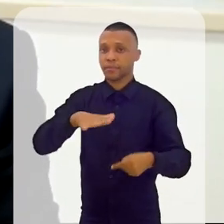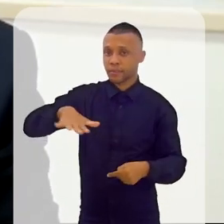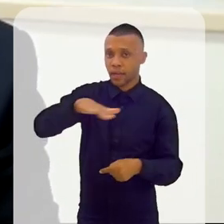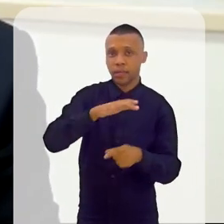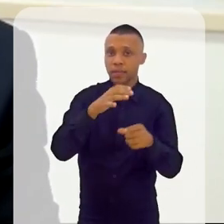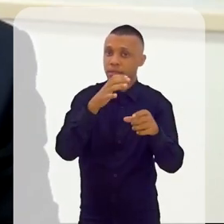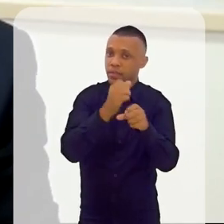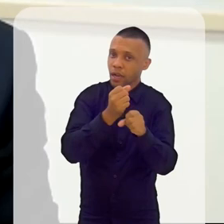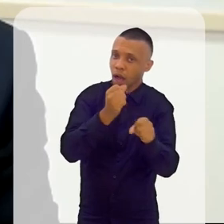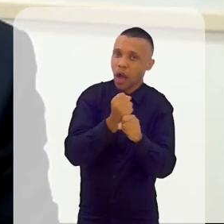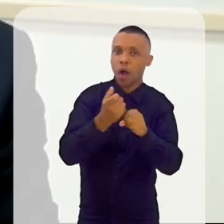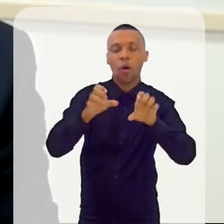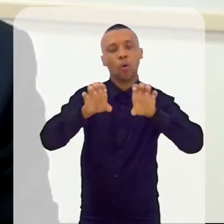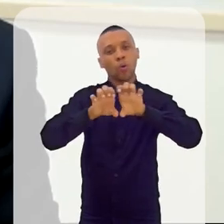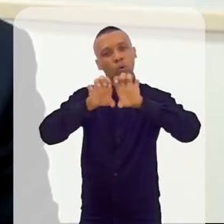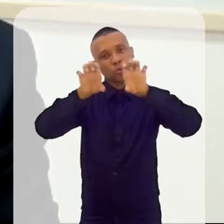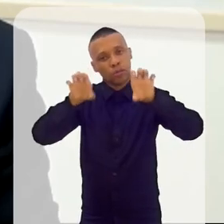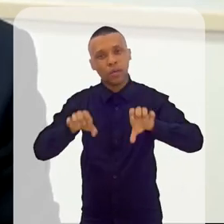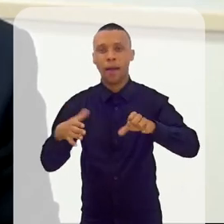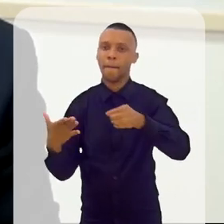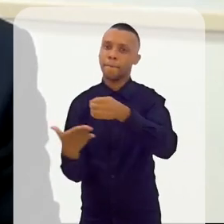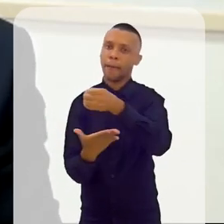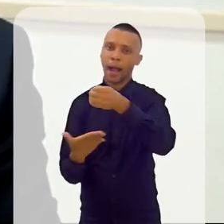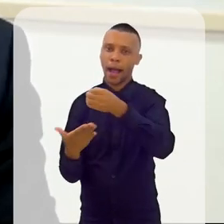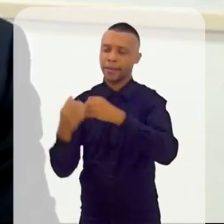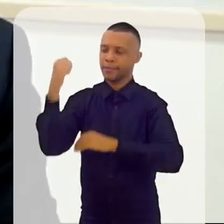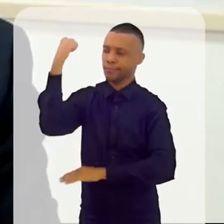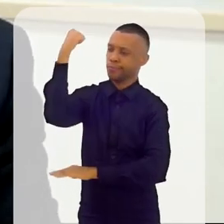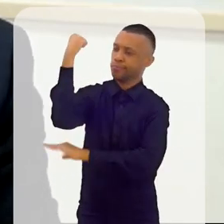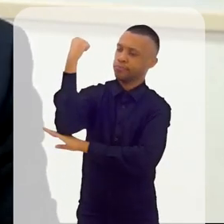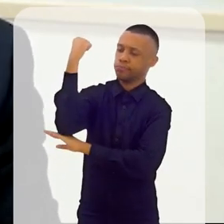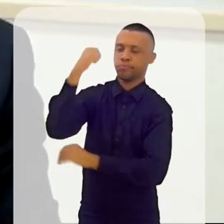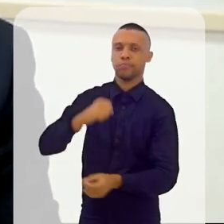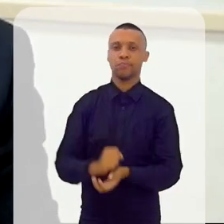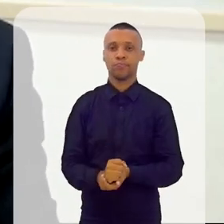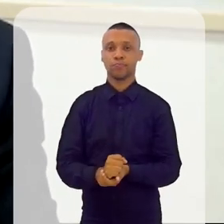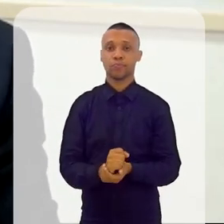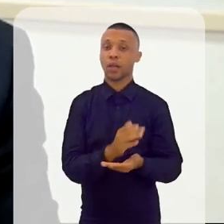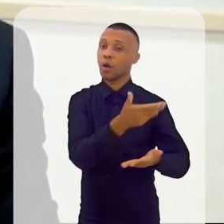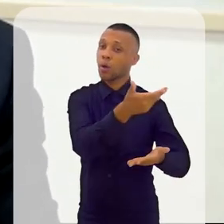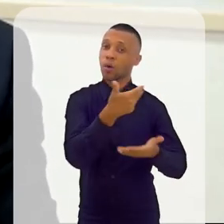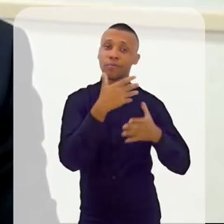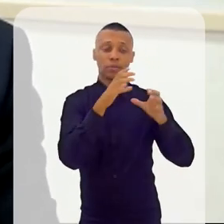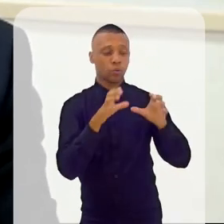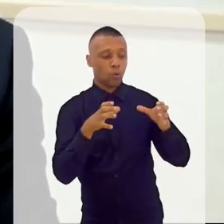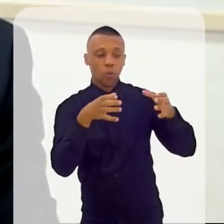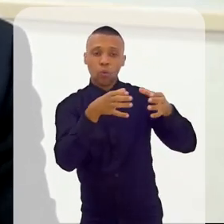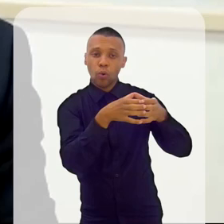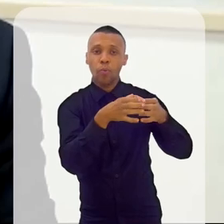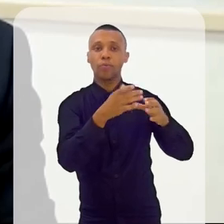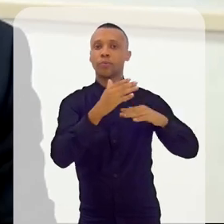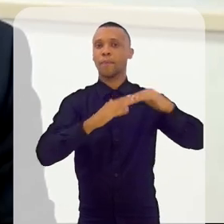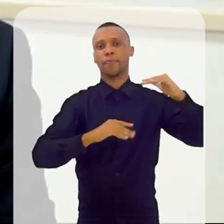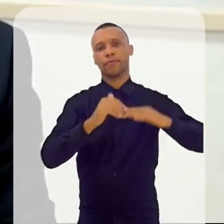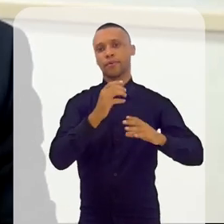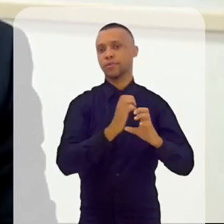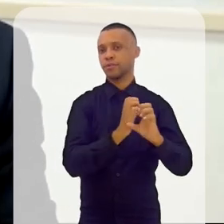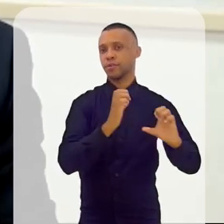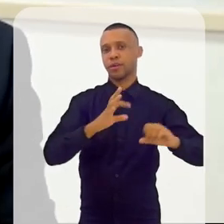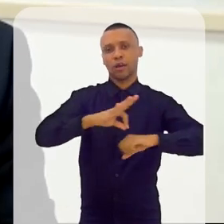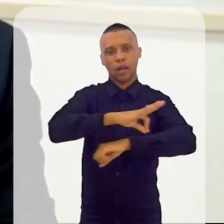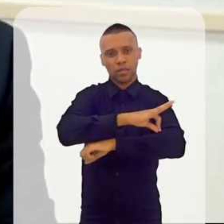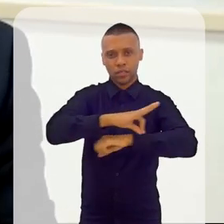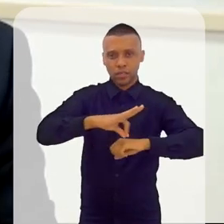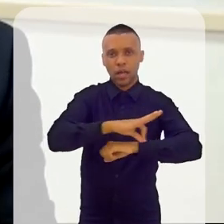na área de cálculo, de estrutura. Enfim, foi um grupo de engenheiros e arquitetos que participaram